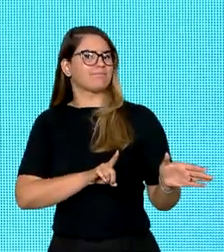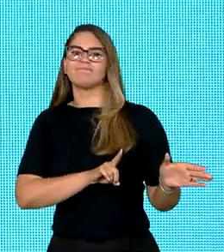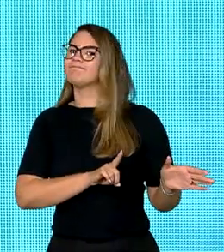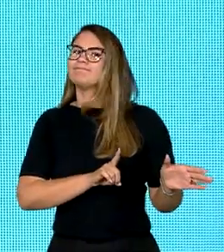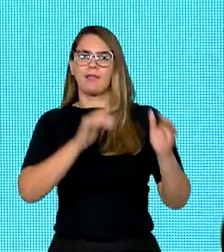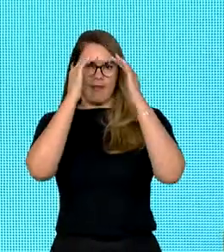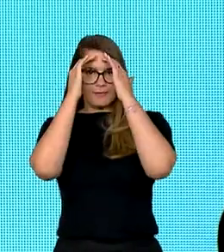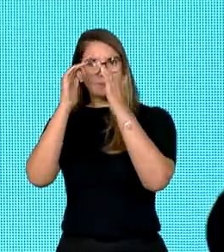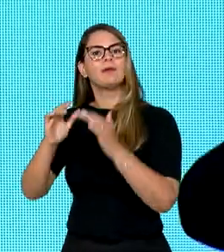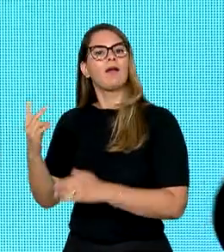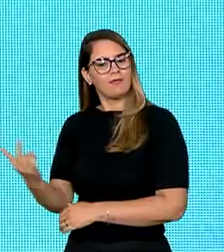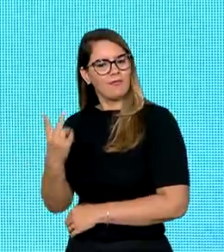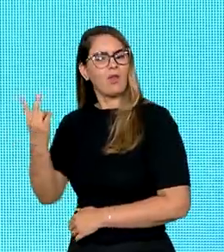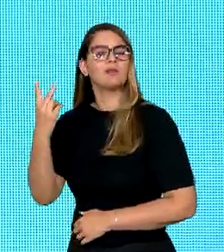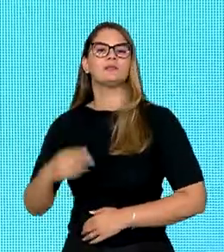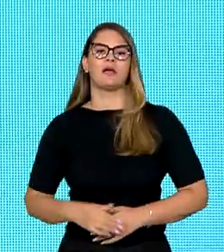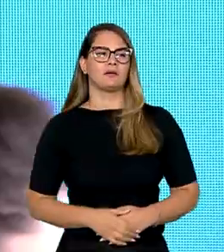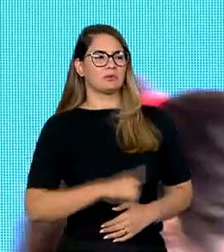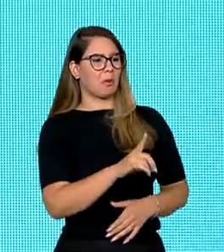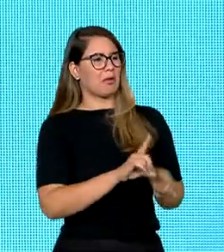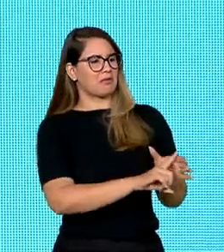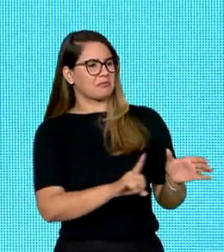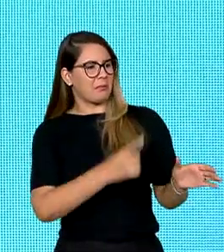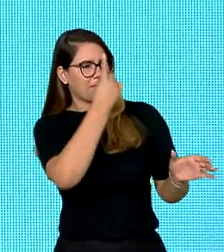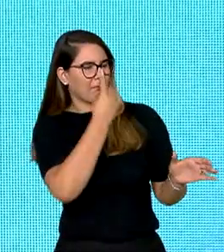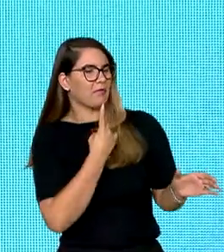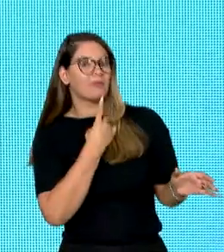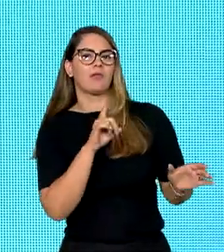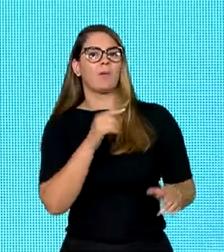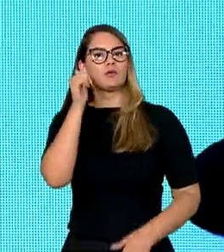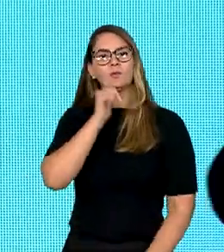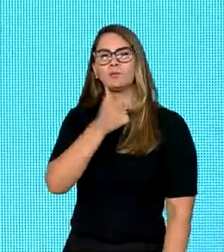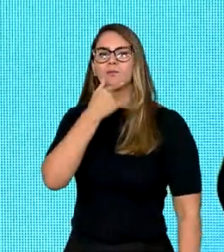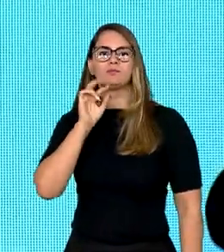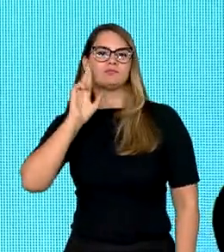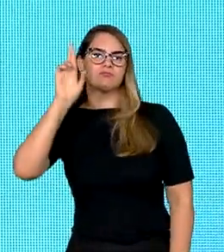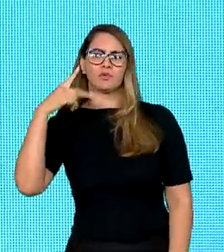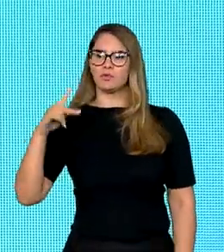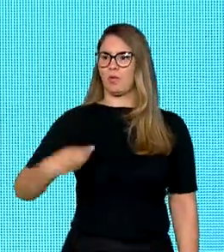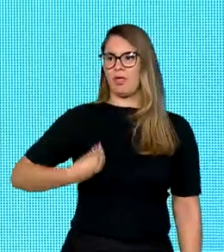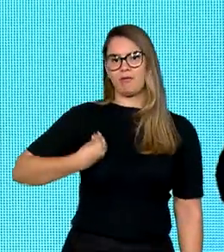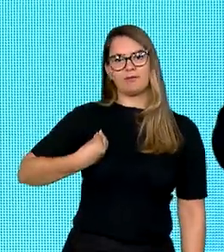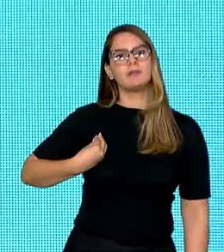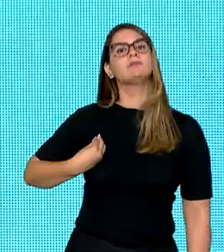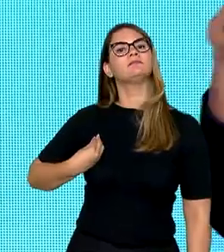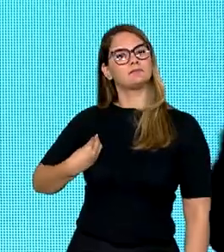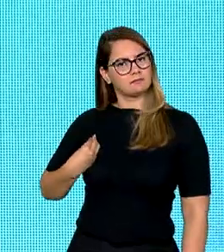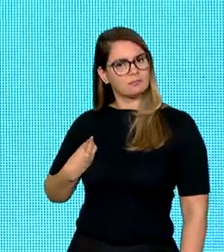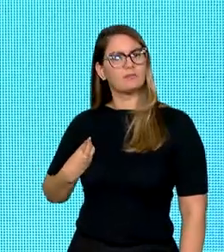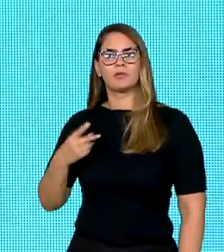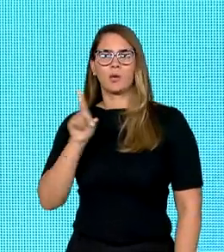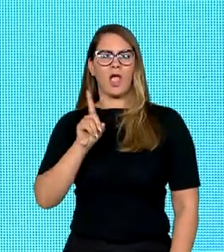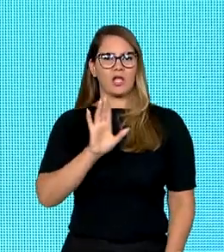respeitados e valorizados. Não mais estigmatizados, mais senhores e senhoras de suas próprias vidas e histórias. Não mais